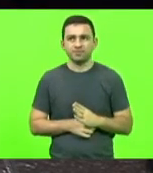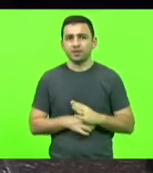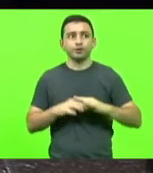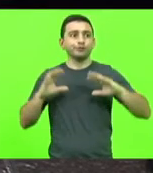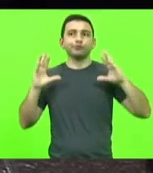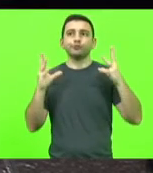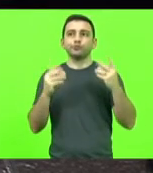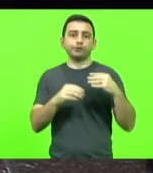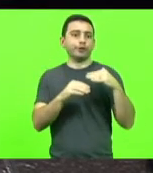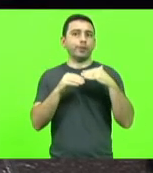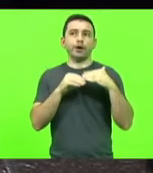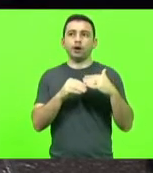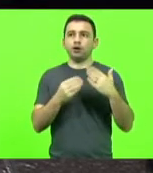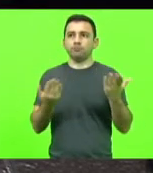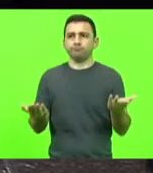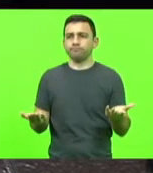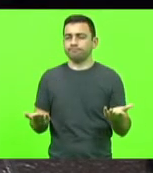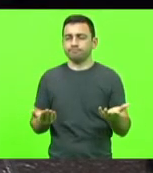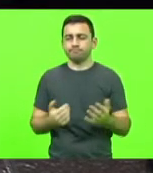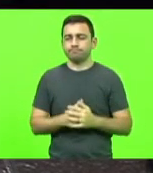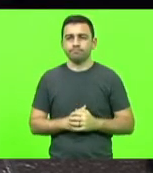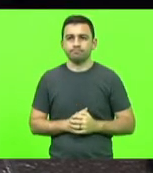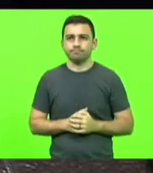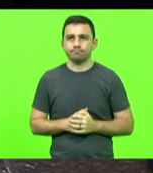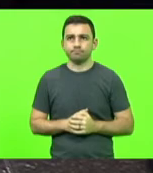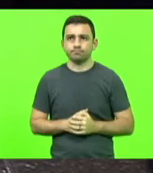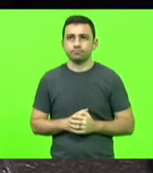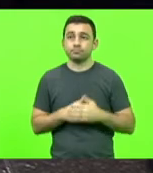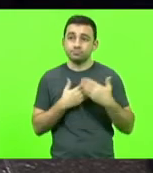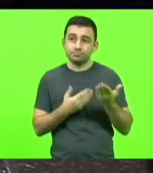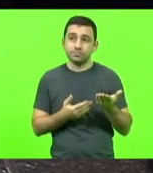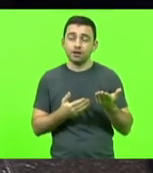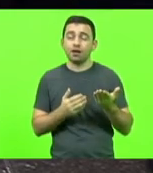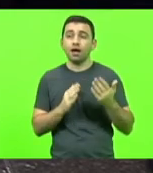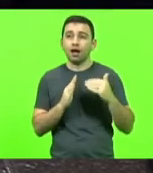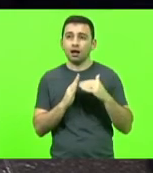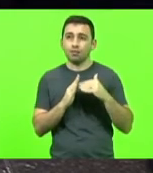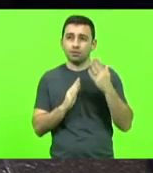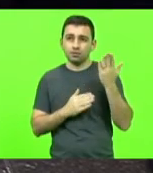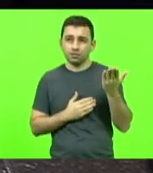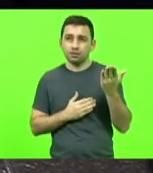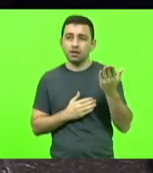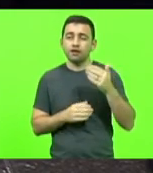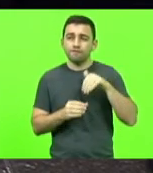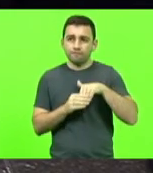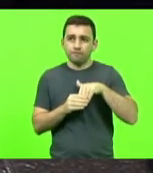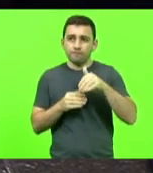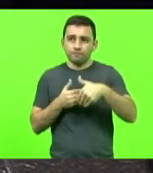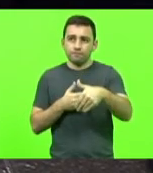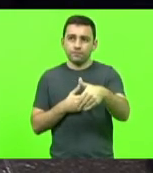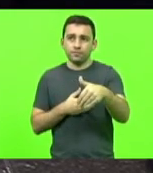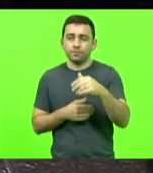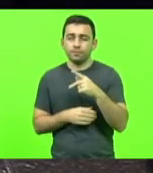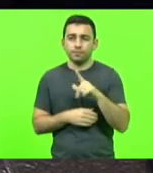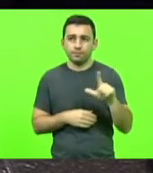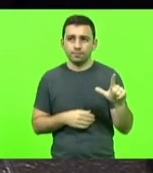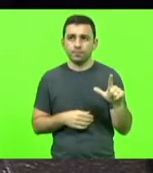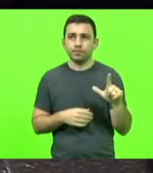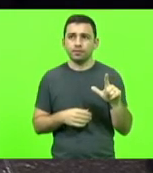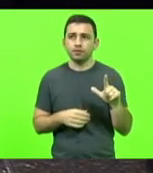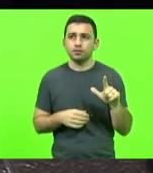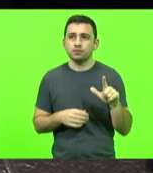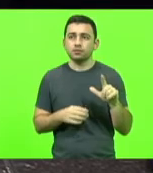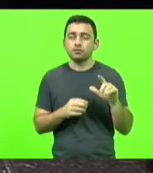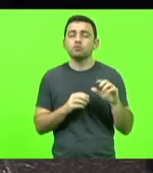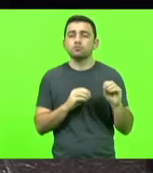numa mesma situação e a Câmara vai votar o PL que transfere para os